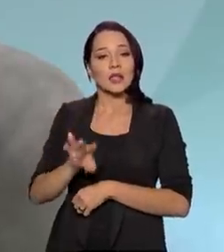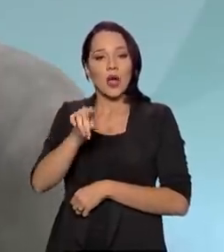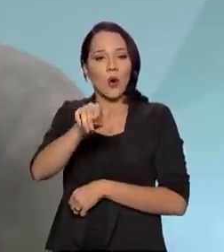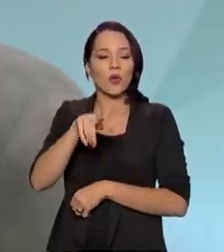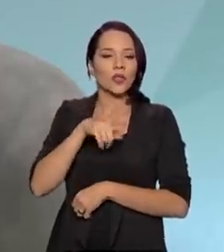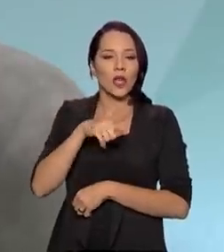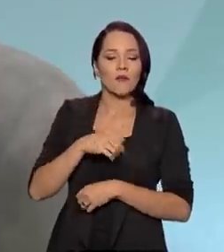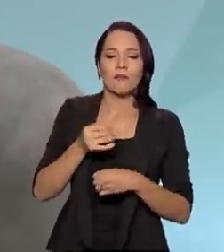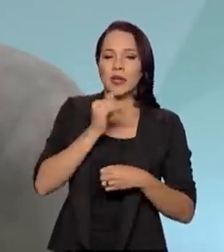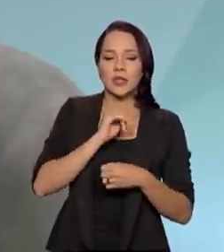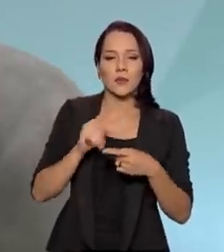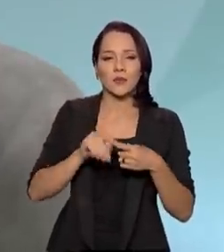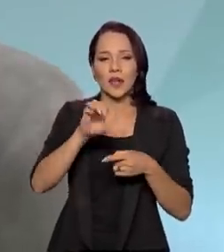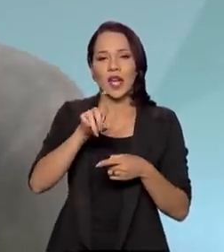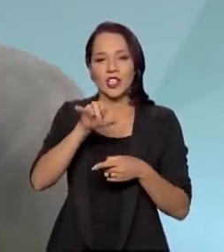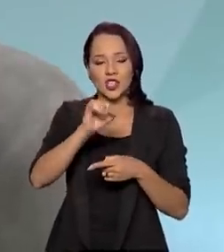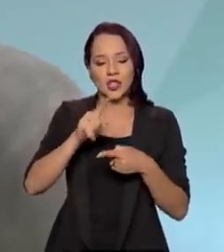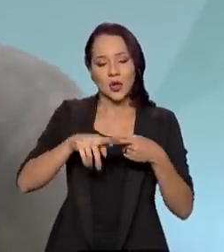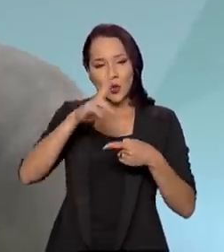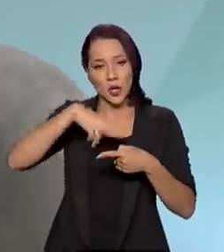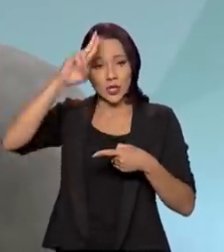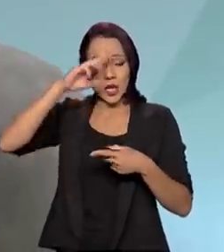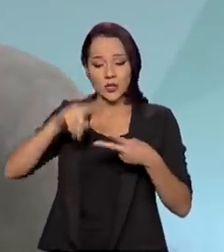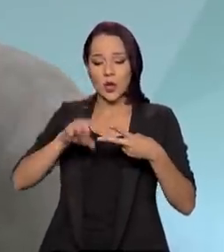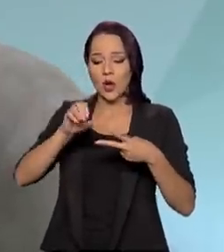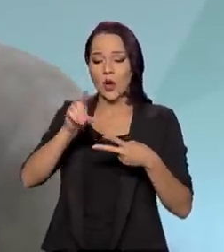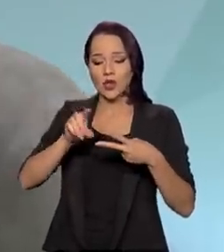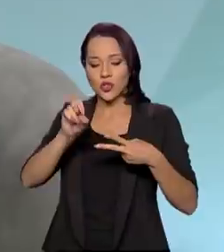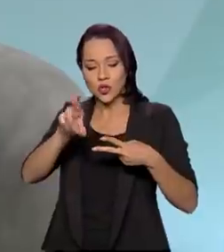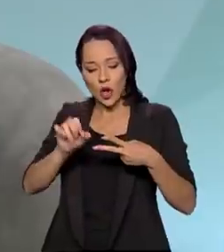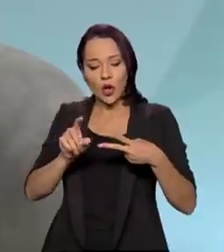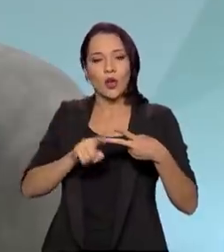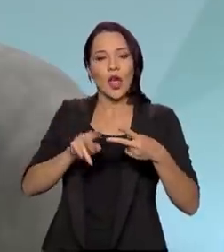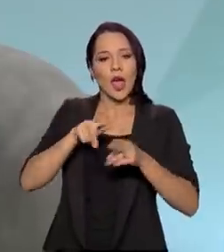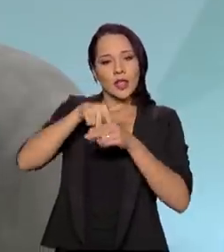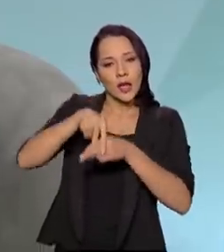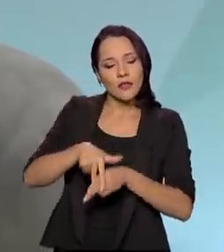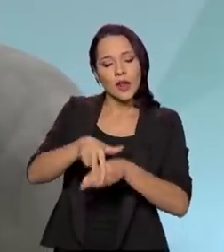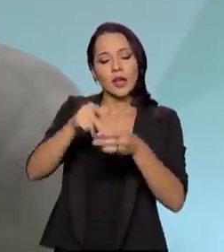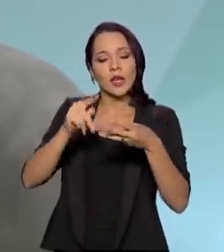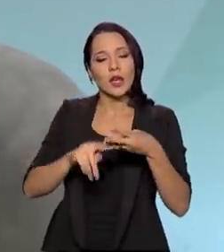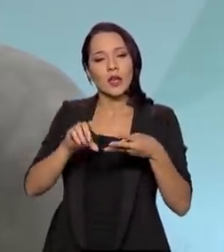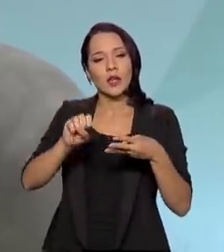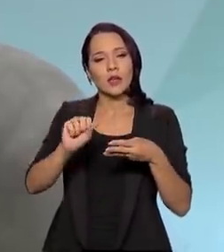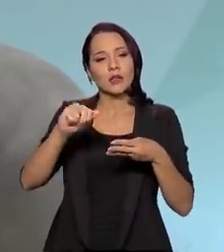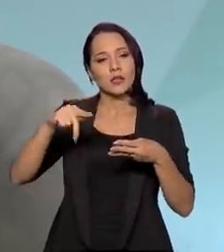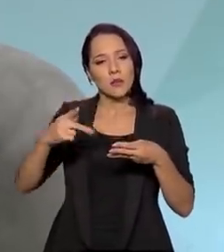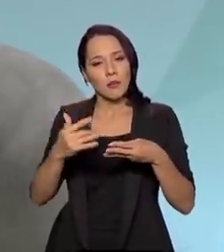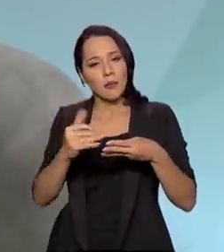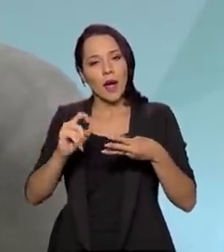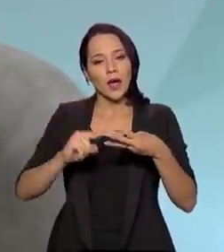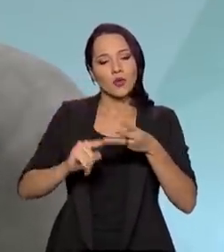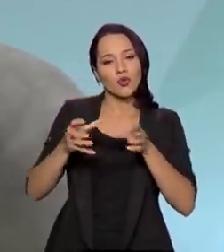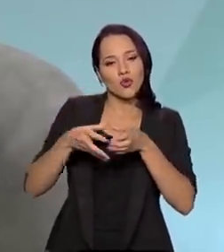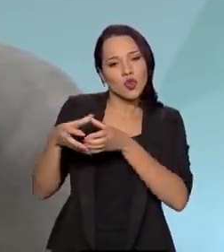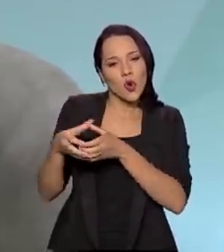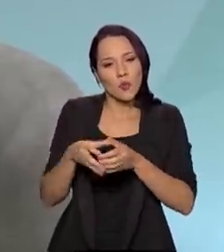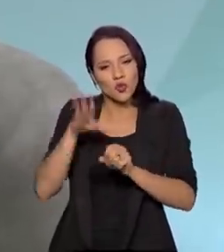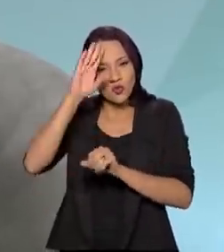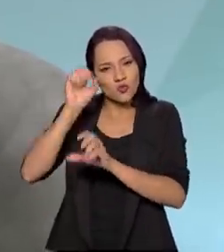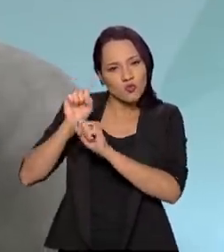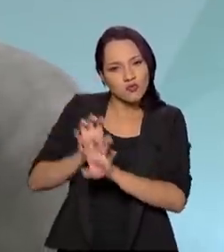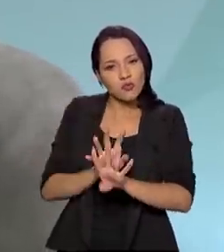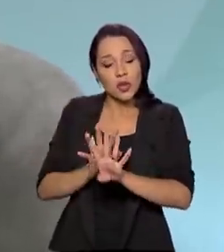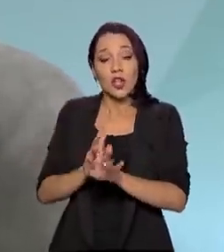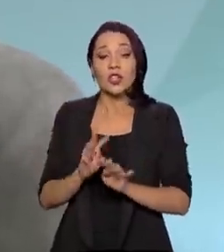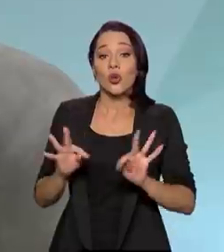patrono. Caxias é o patrono do Exército, Osório é o patrono da cavalaria, Sampaio é o patrono da infantaria. Todos eles